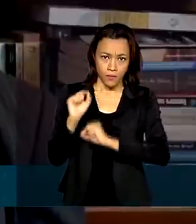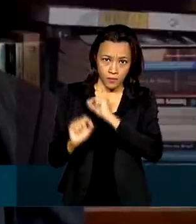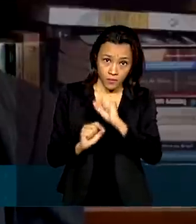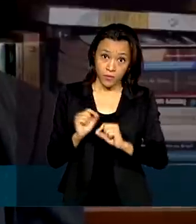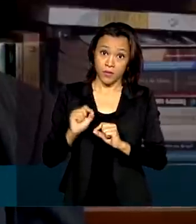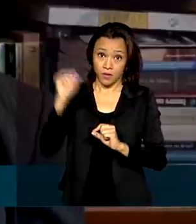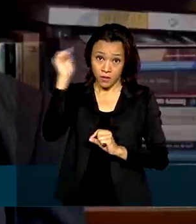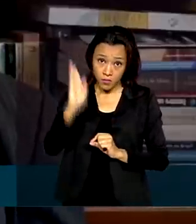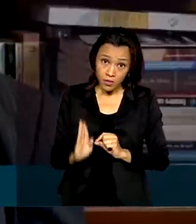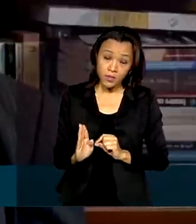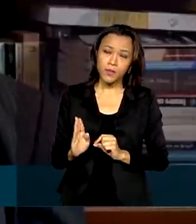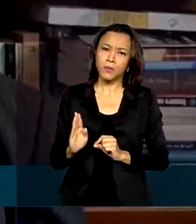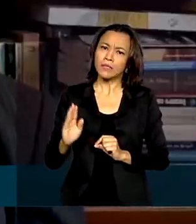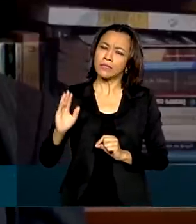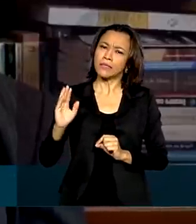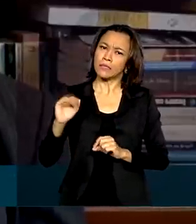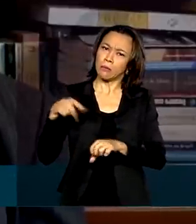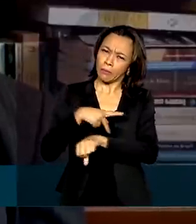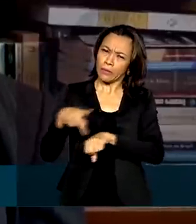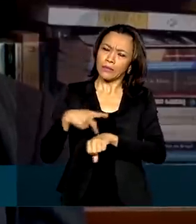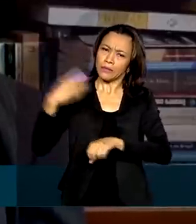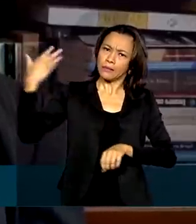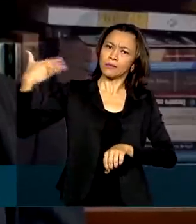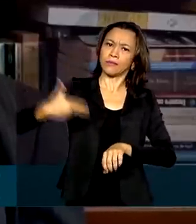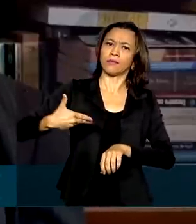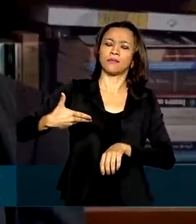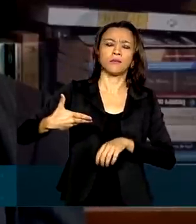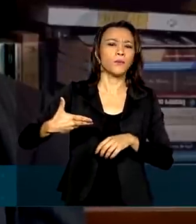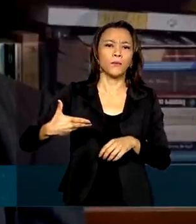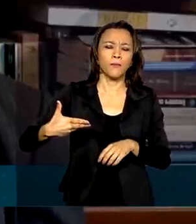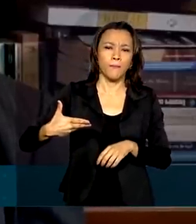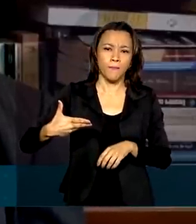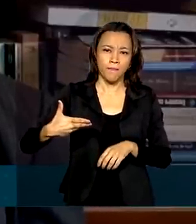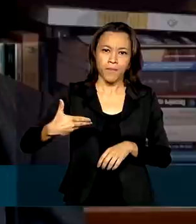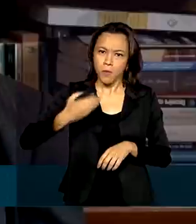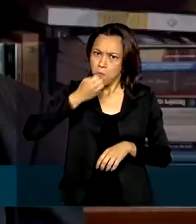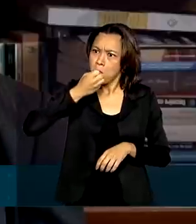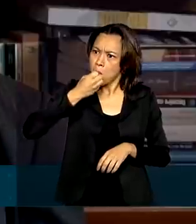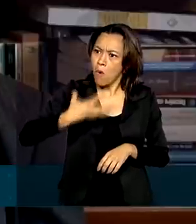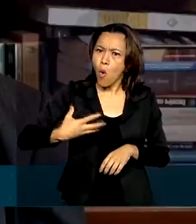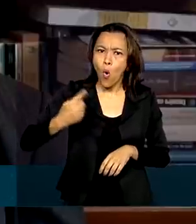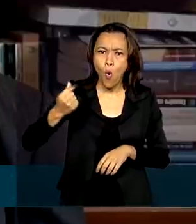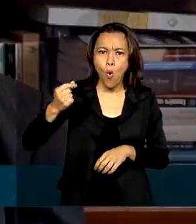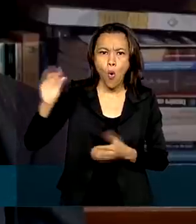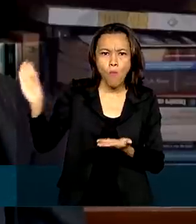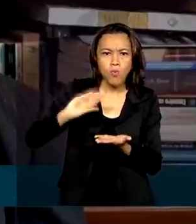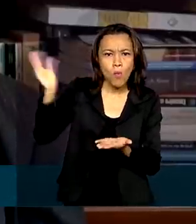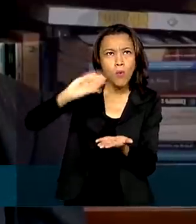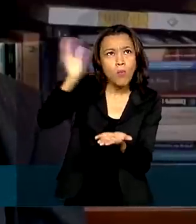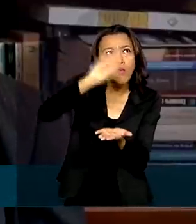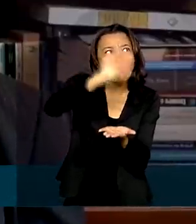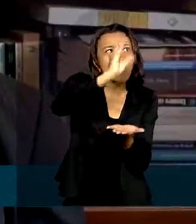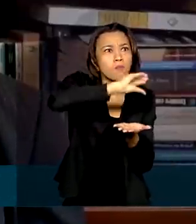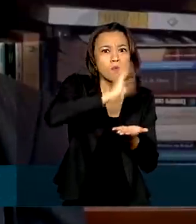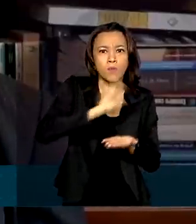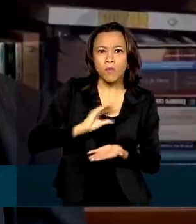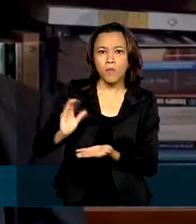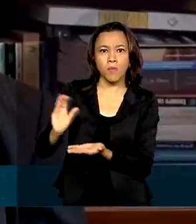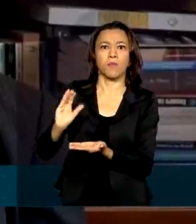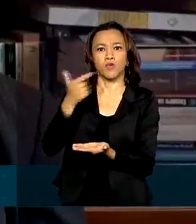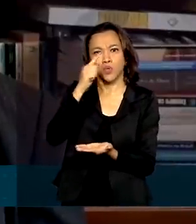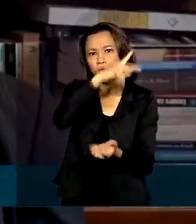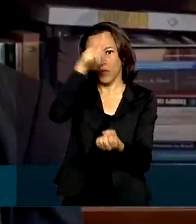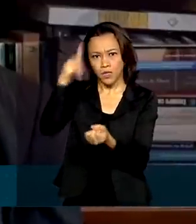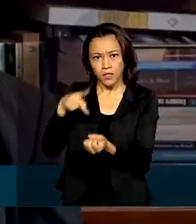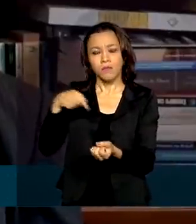seja um país com uma boa entrada de capital estrangeiro, em bons investimentos estrangeiros que vão ajudar